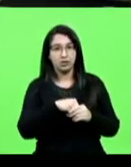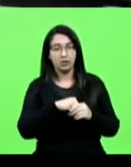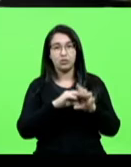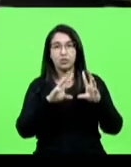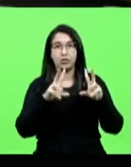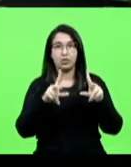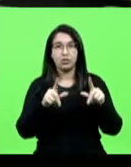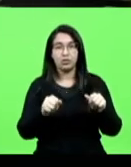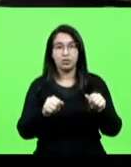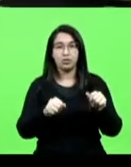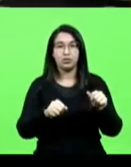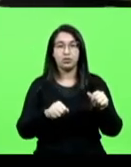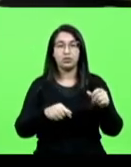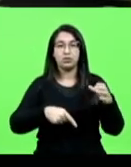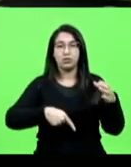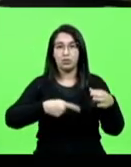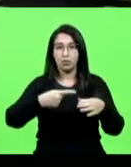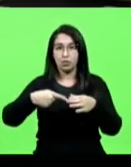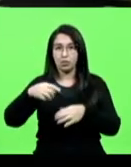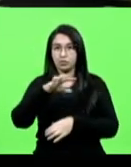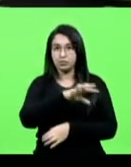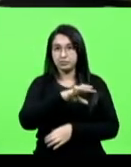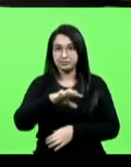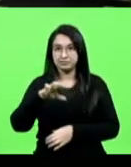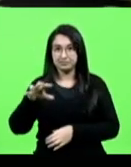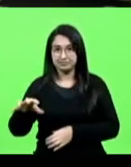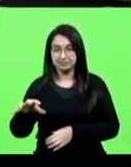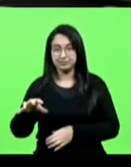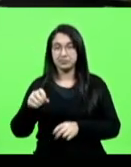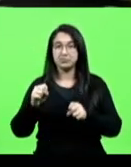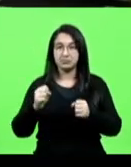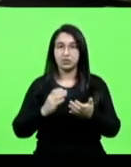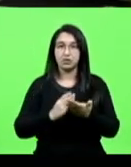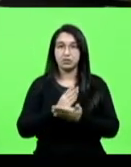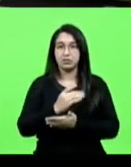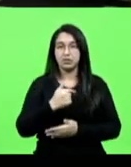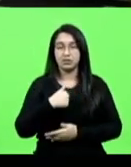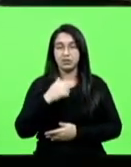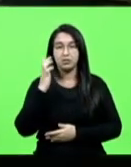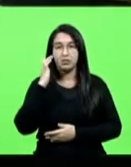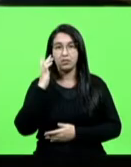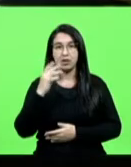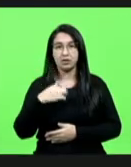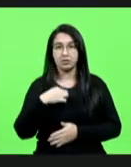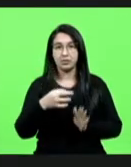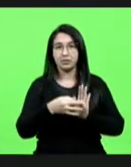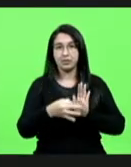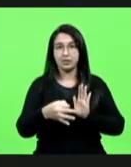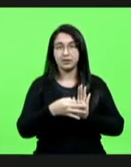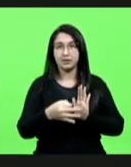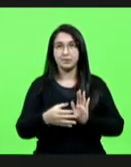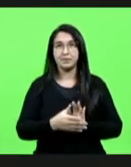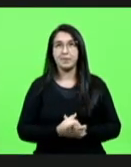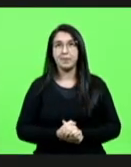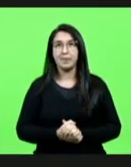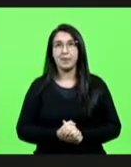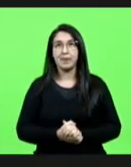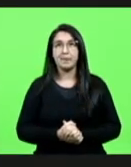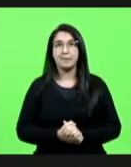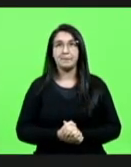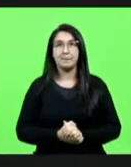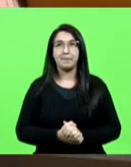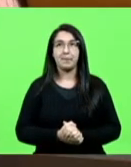comissões que passou para ser aprovado. Esse é o meu parecer, deputado Silvio. Presidente, não facilita a senhora